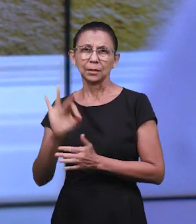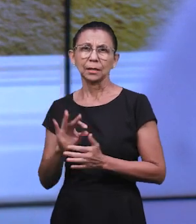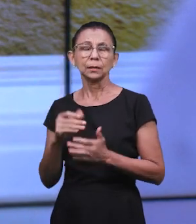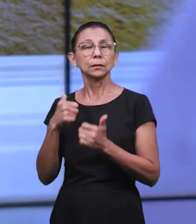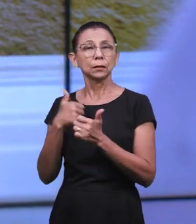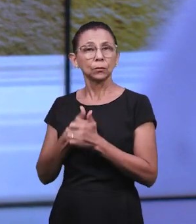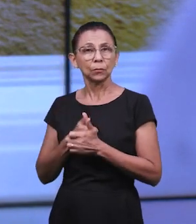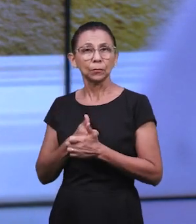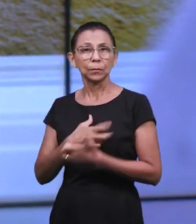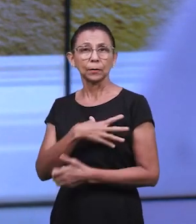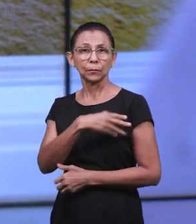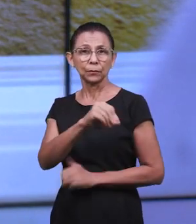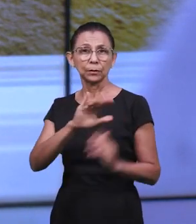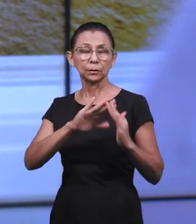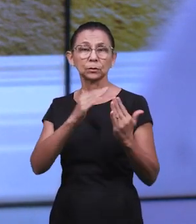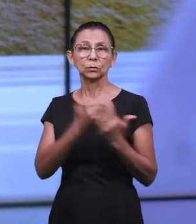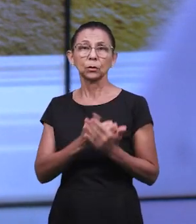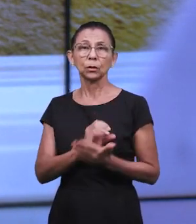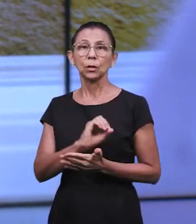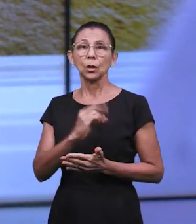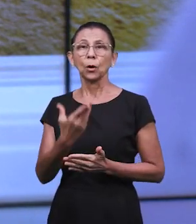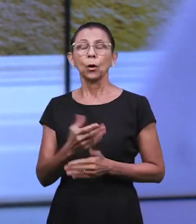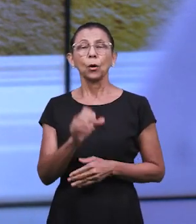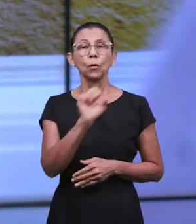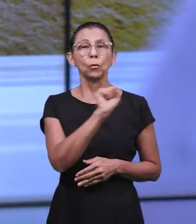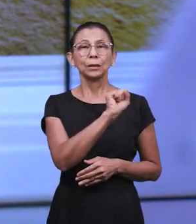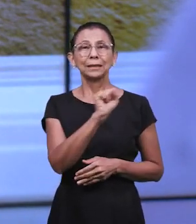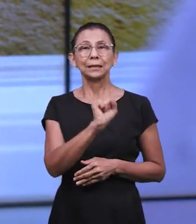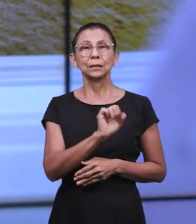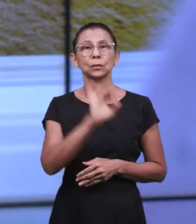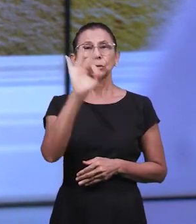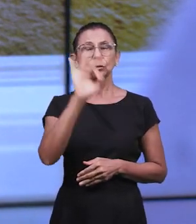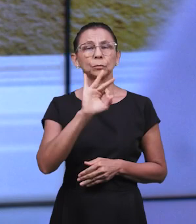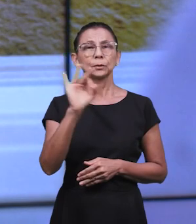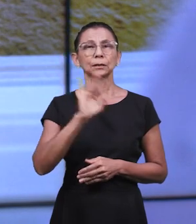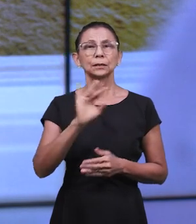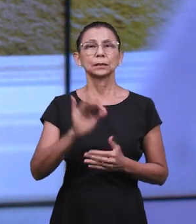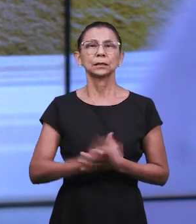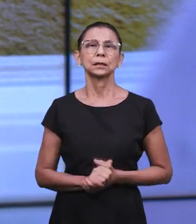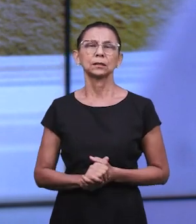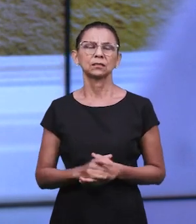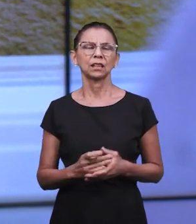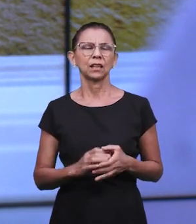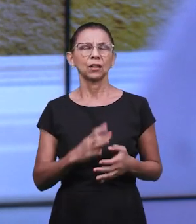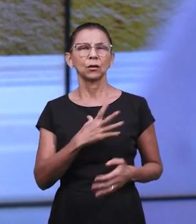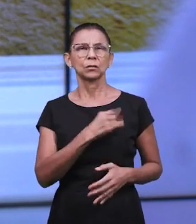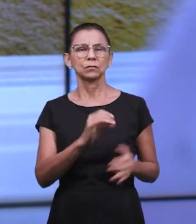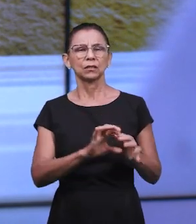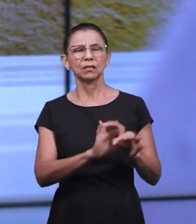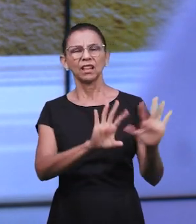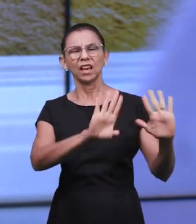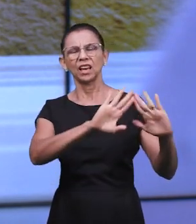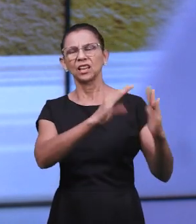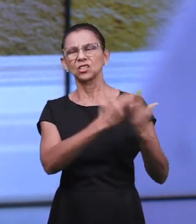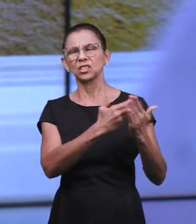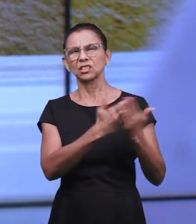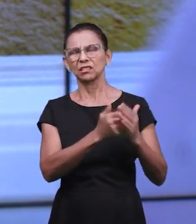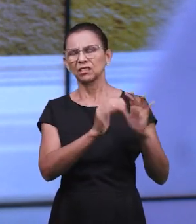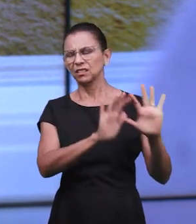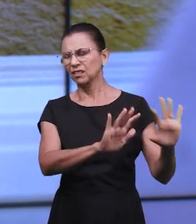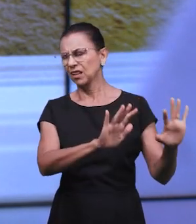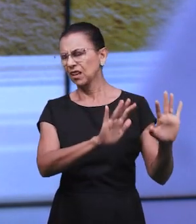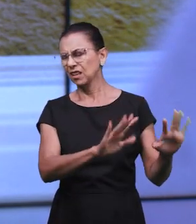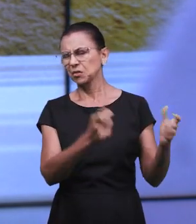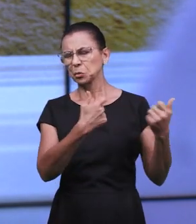que acompanham a vida escolar dos filhos ou entre os 88% que entregam os filhos às escolas e não